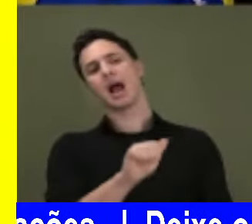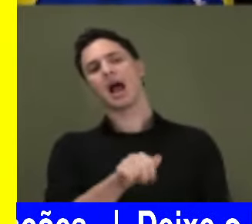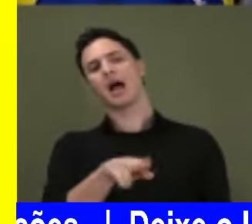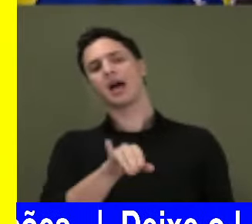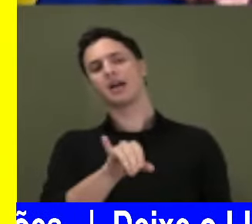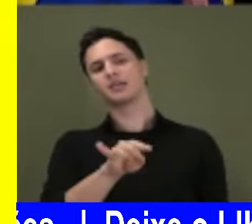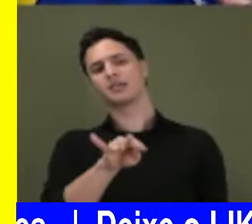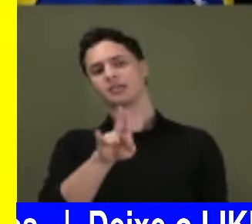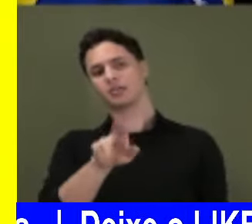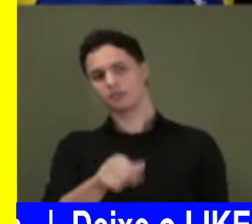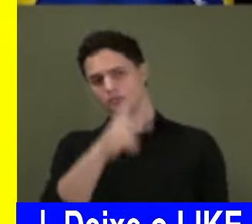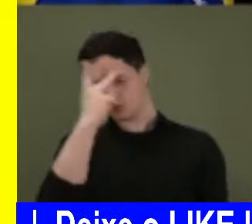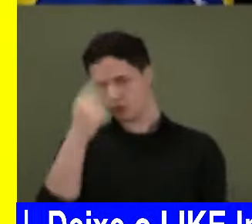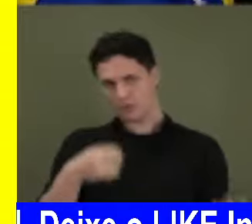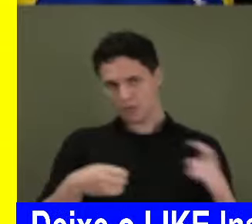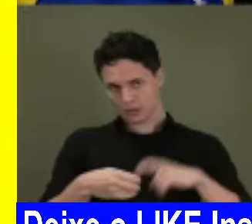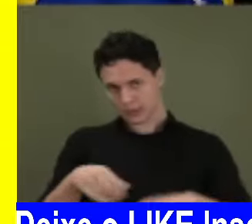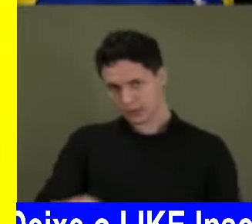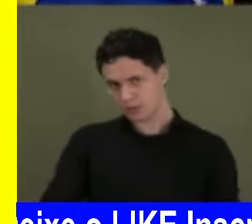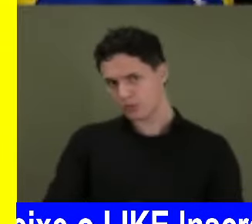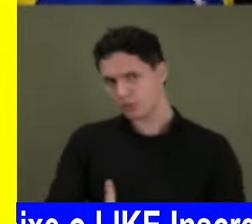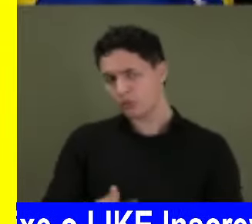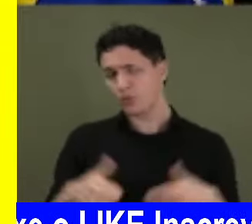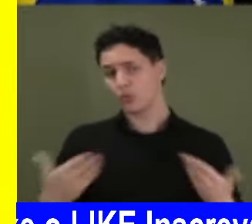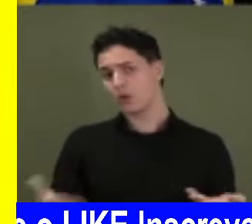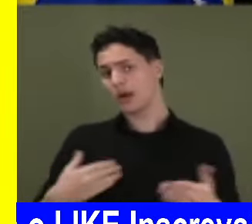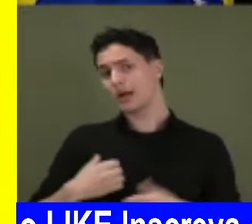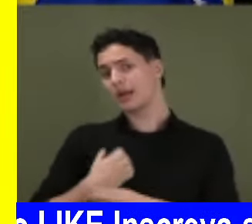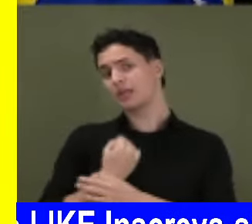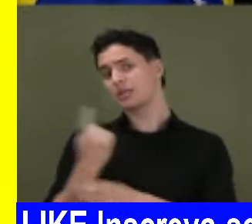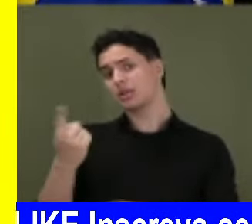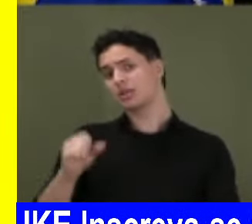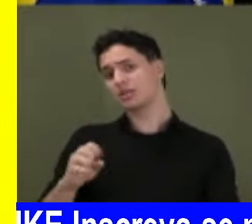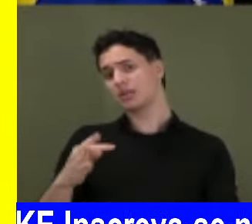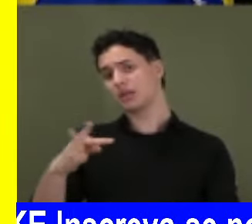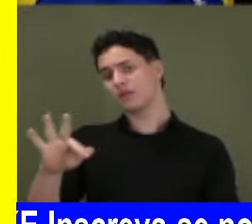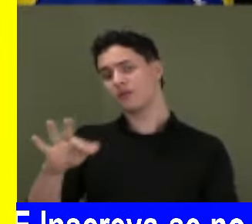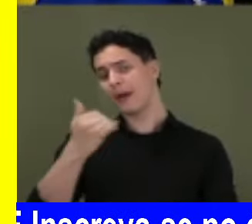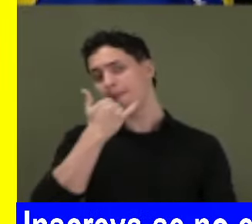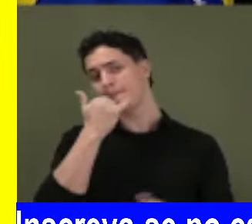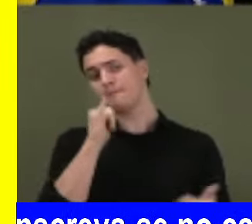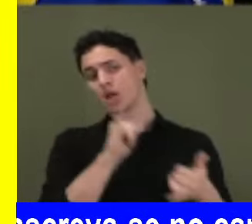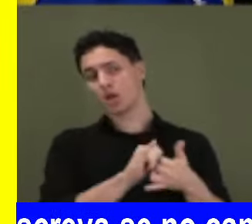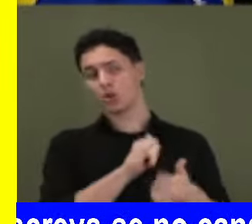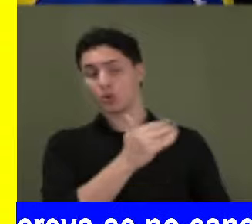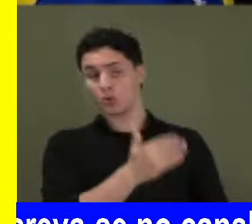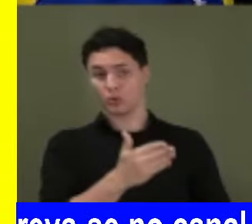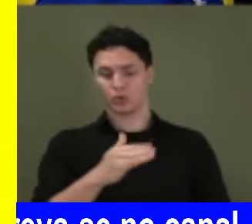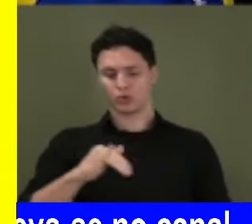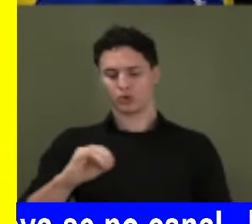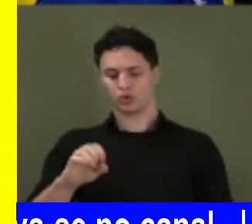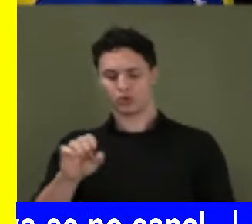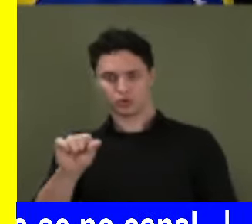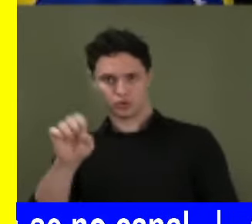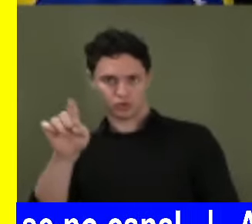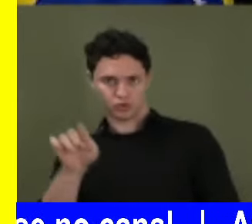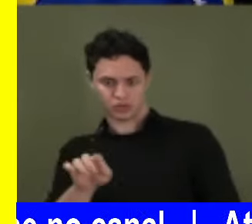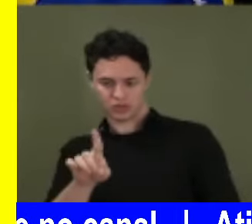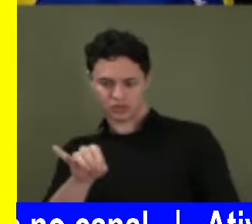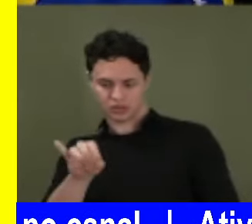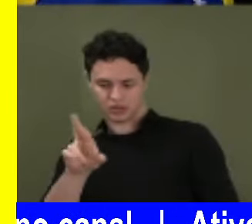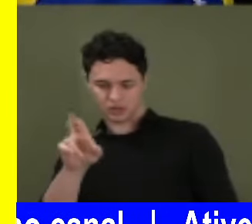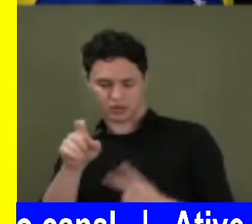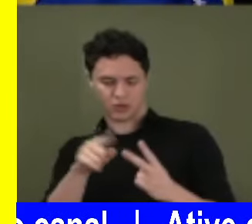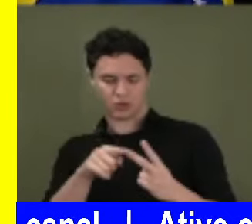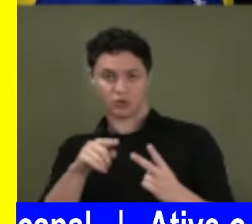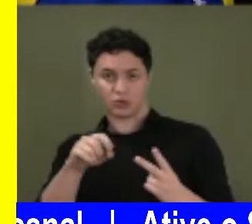Será que eles não vão voltar aqui, não? Que garantia que o STF está dando para perdoar José Dirceu, Sérgio